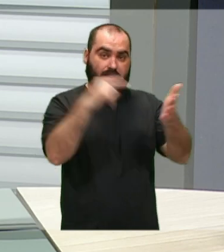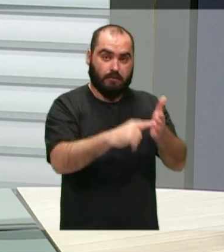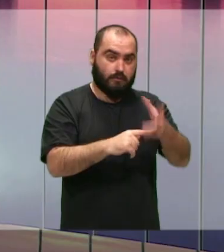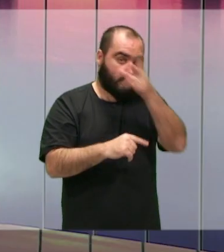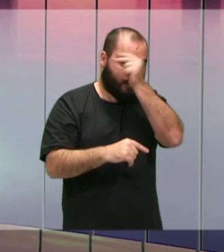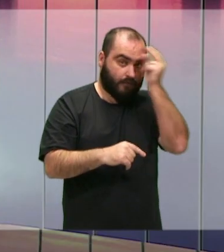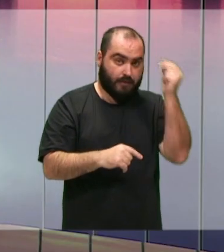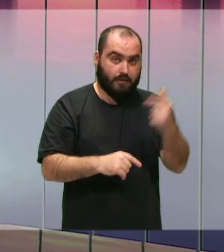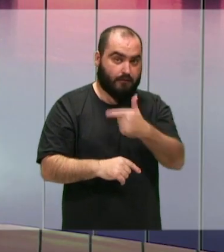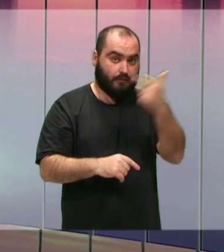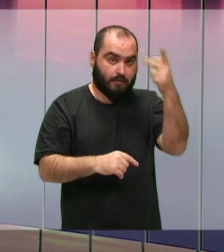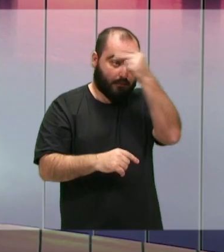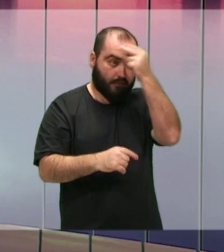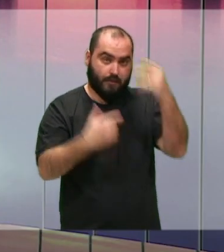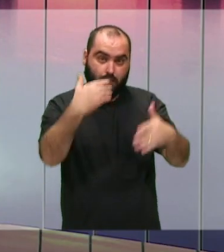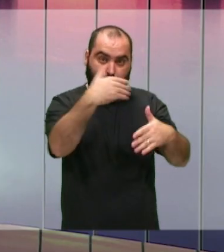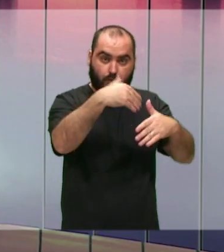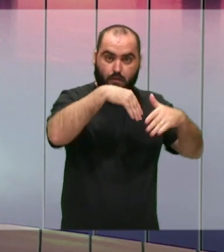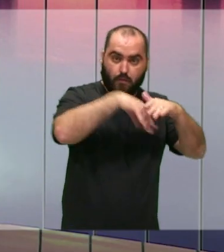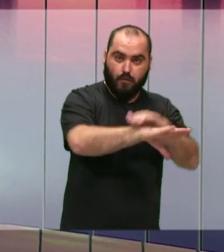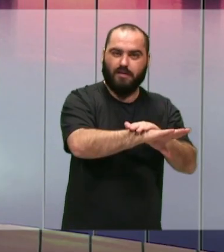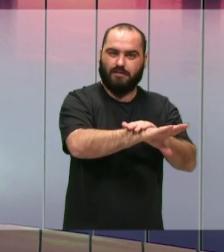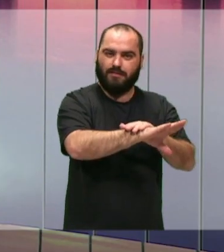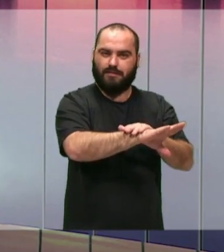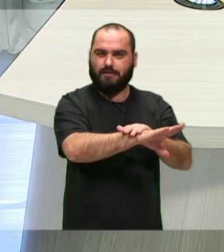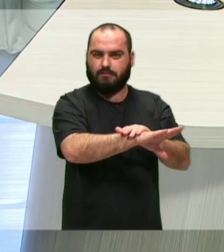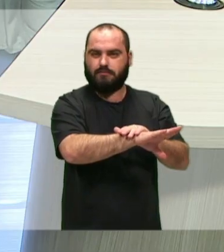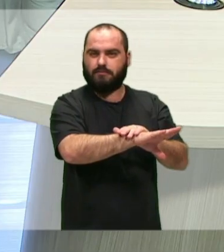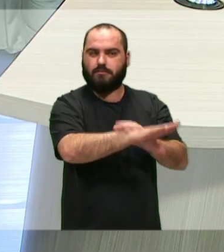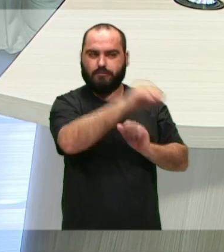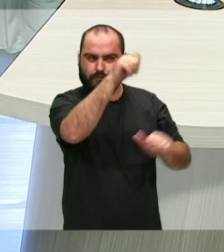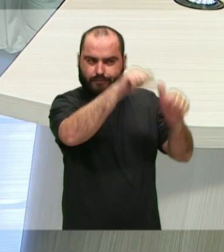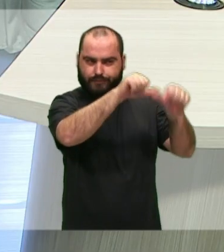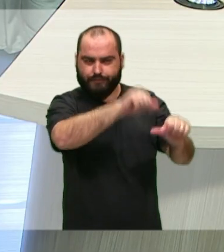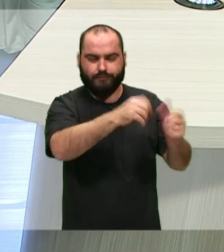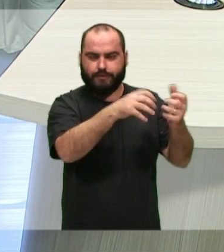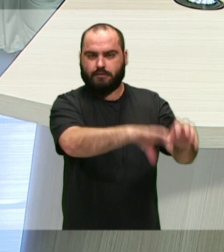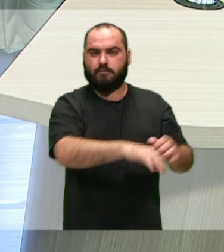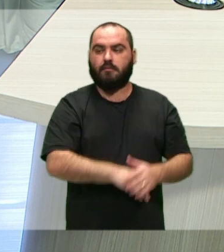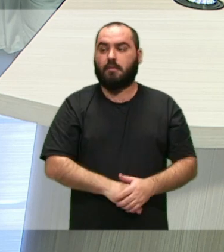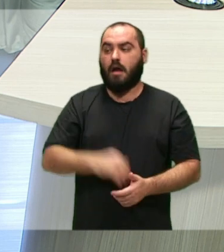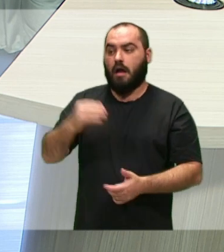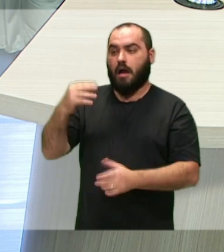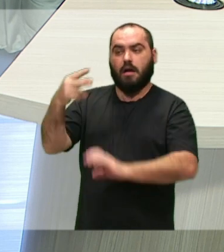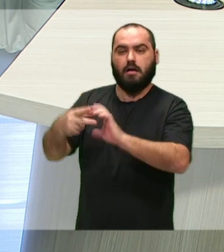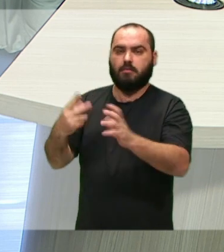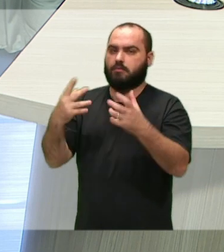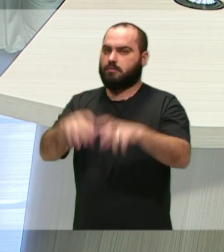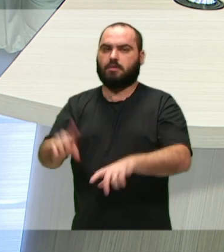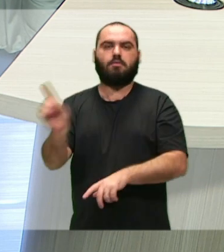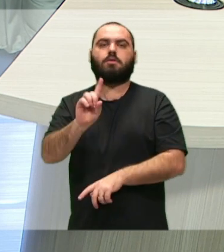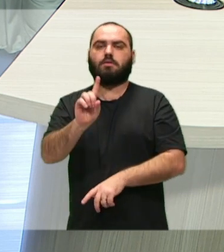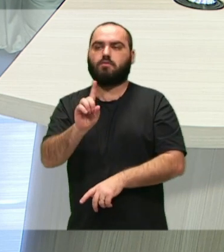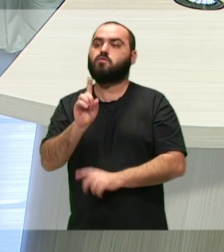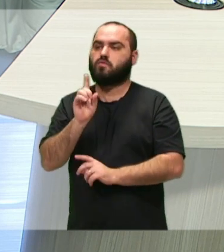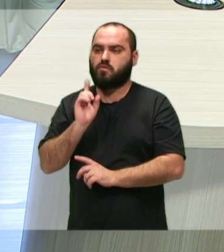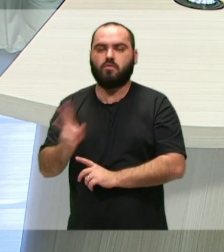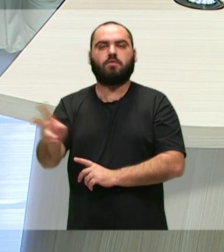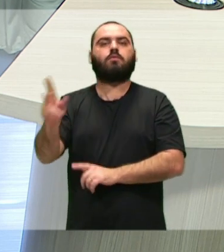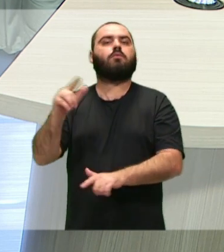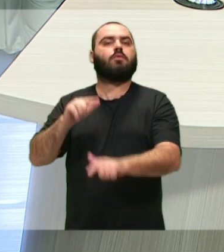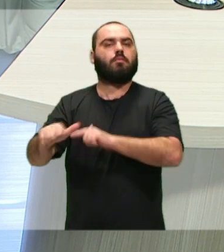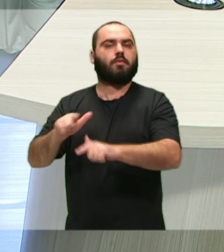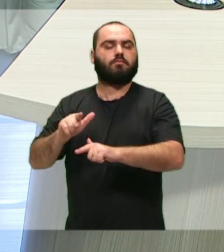vice sobre suposto crime de improbidade administrativa. Após essa decisão do plenário, como está sendo desenvolvido o trabalho?